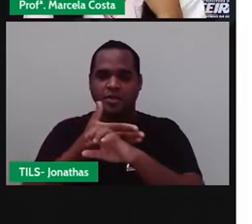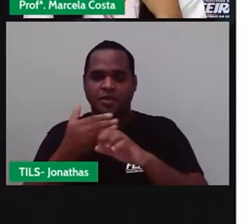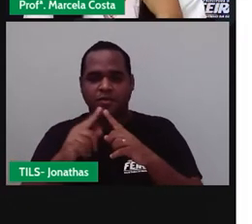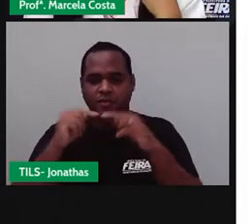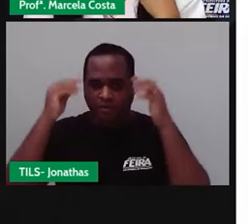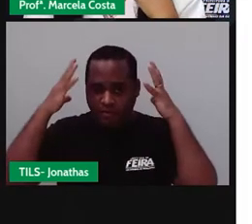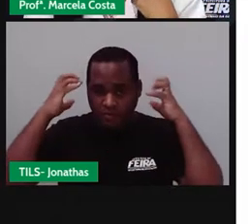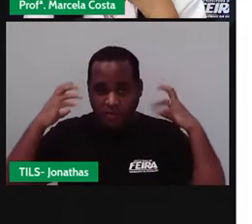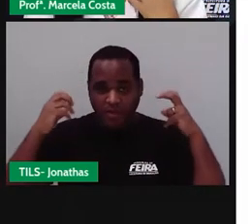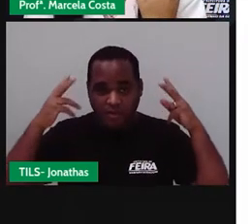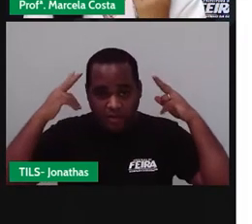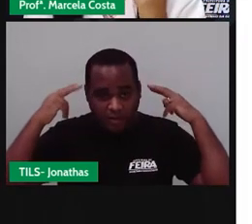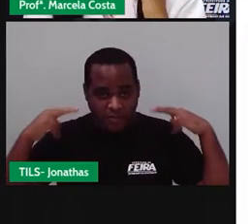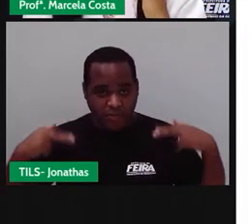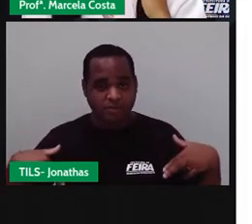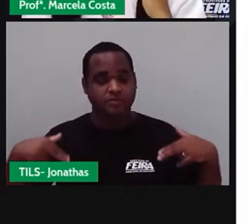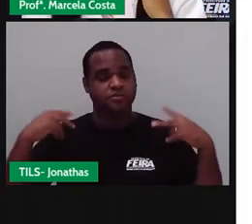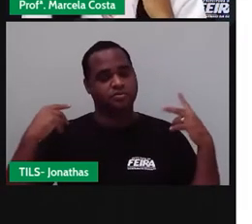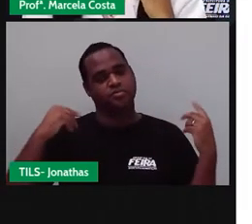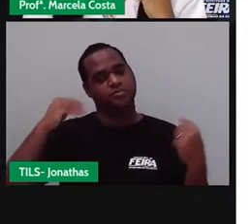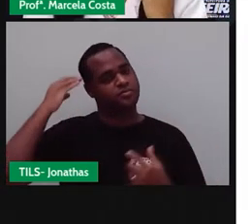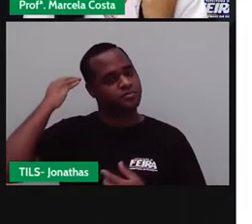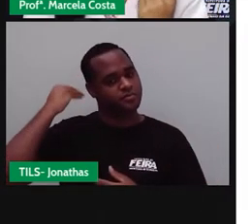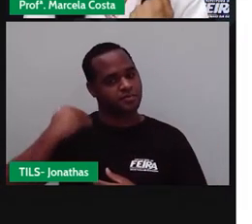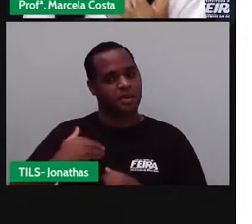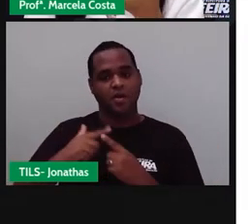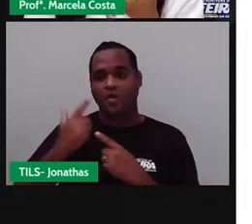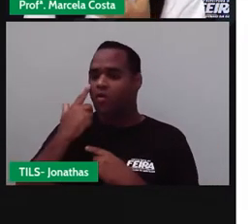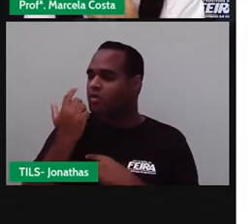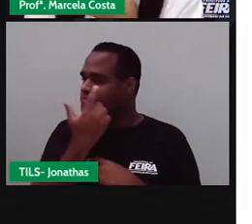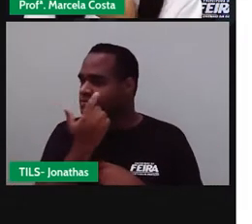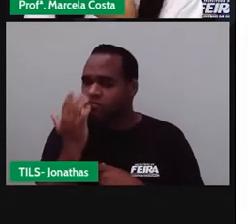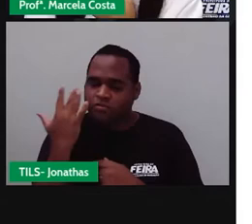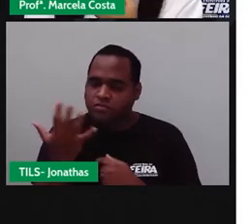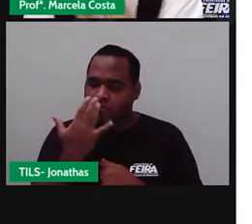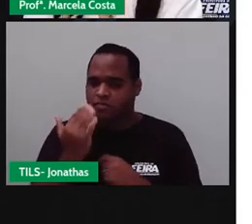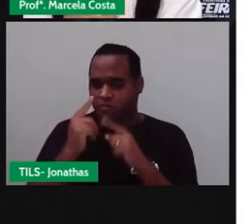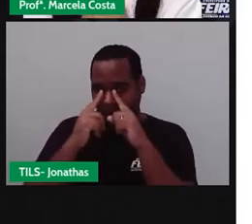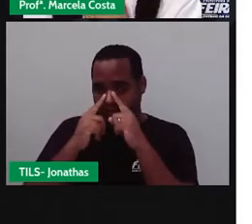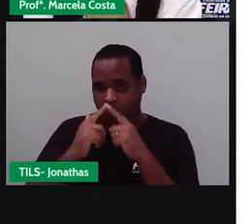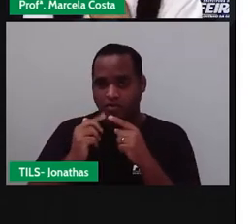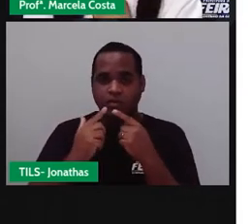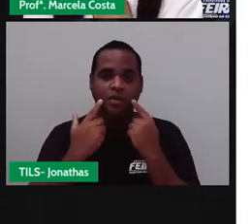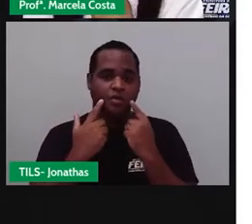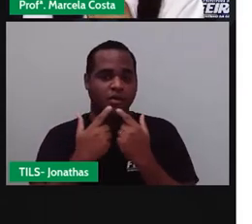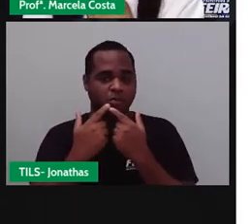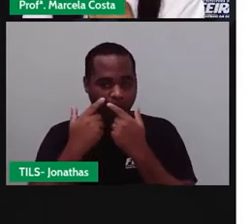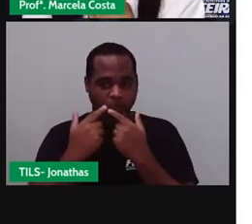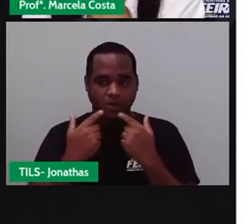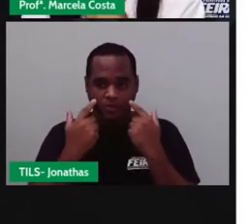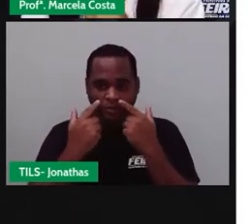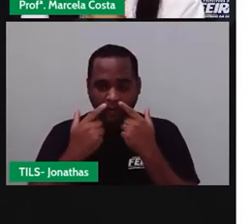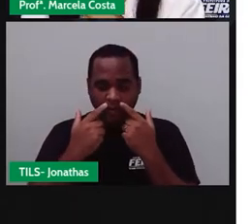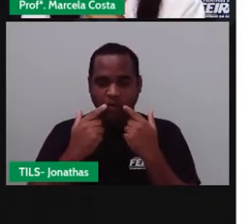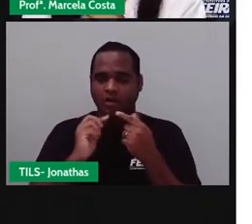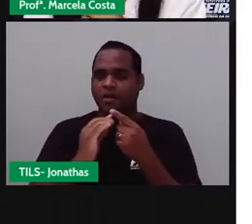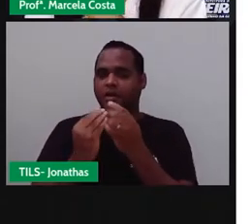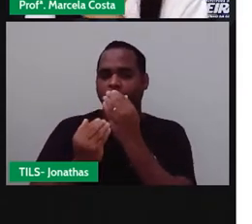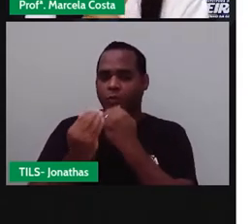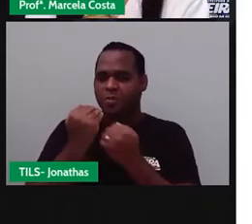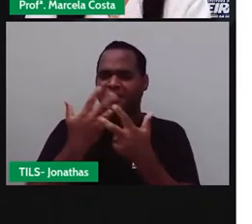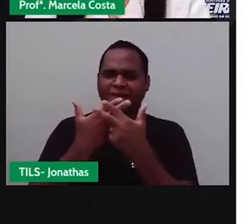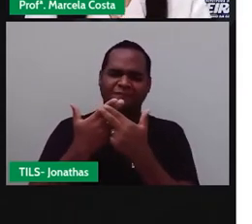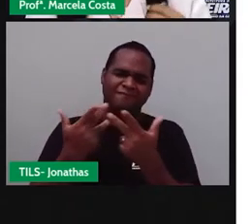tipo de textura do cabelo, cor de olhos, formato do nariz, da boca. Uma culinária